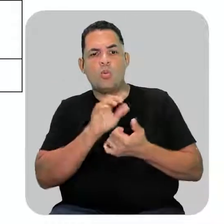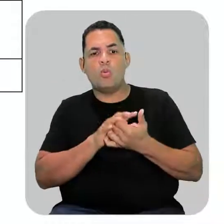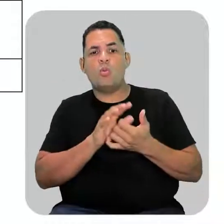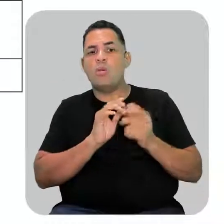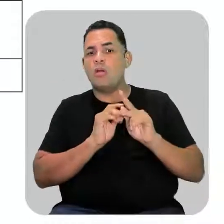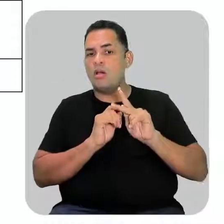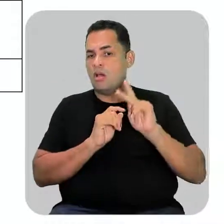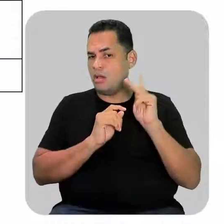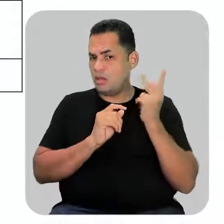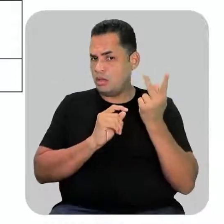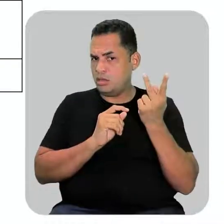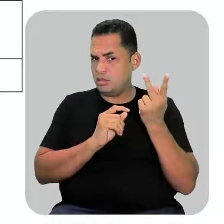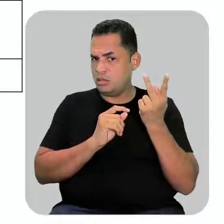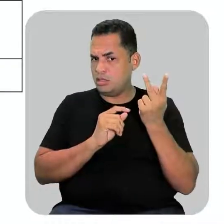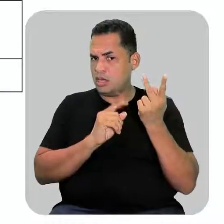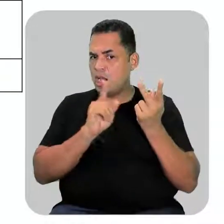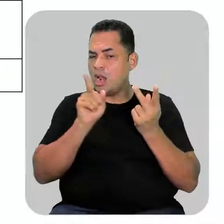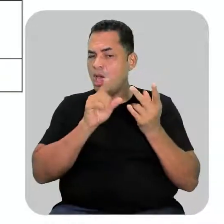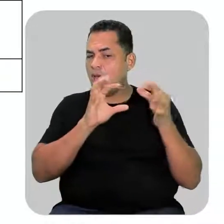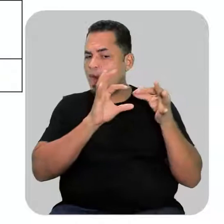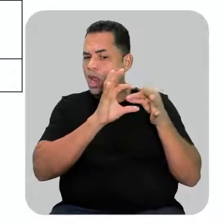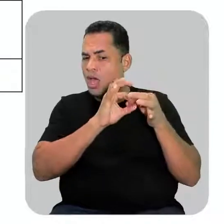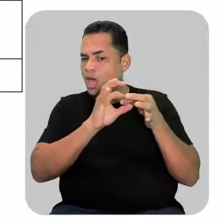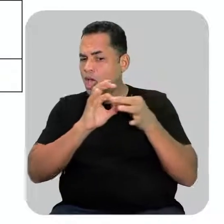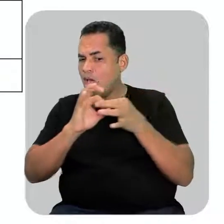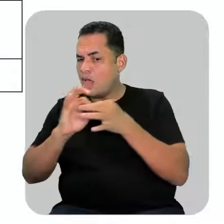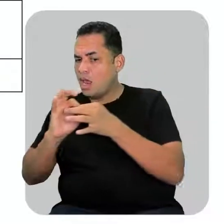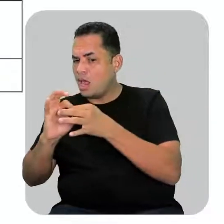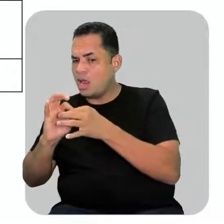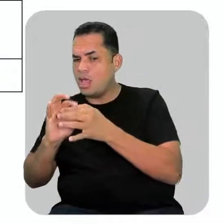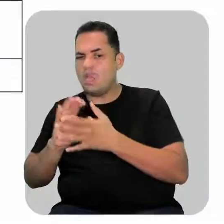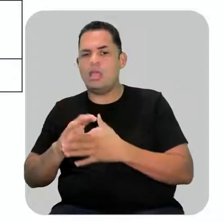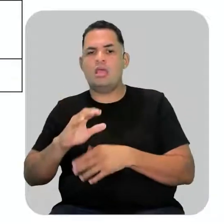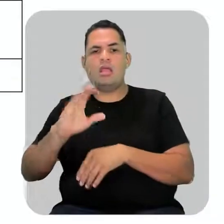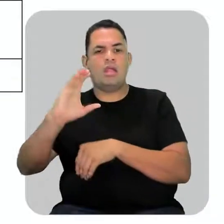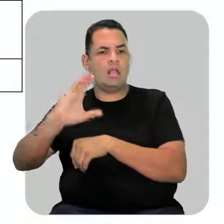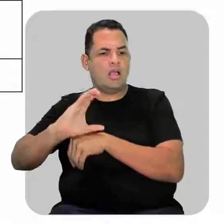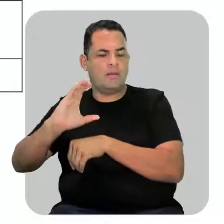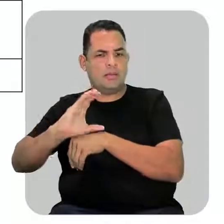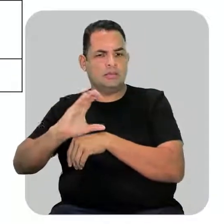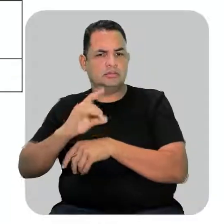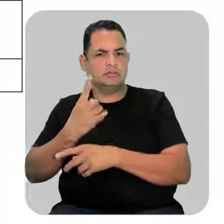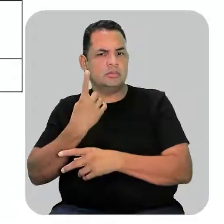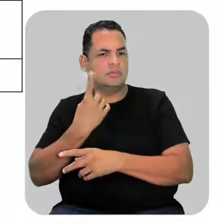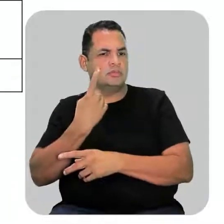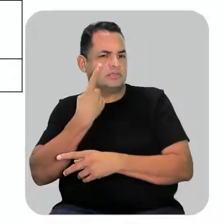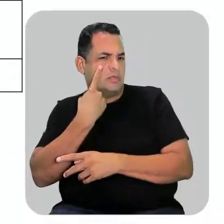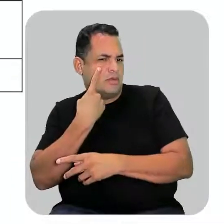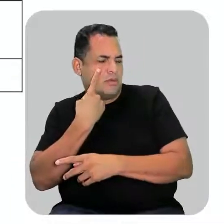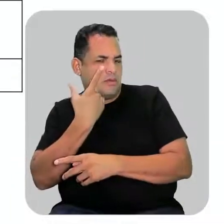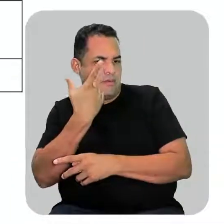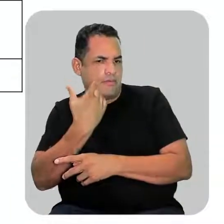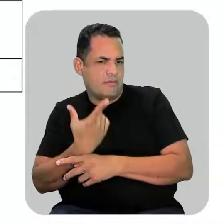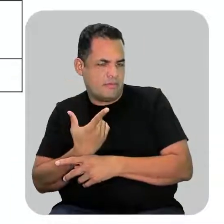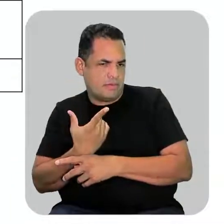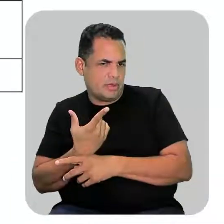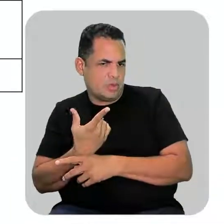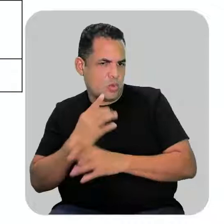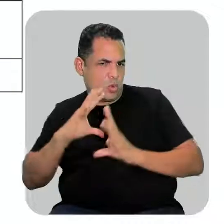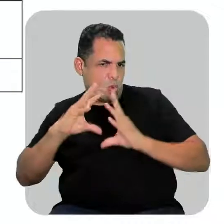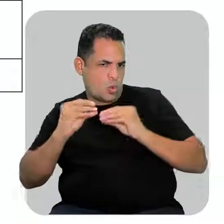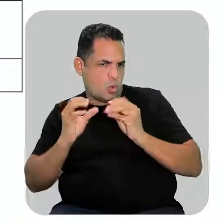lá na nossa cadeia carbônica. Então, você for observar, todos esses grupos